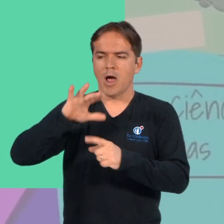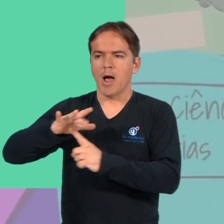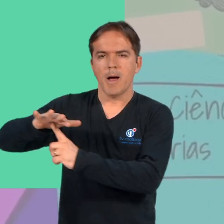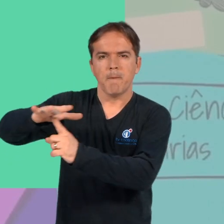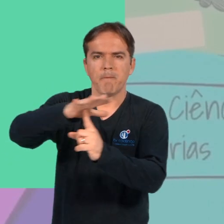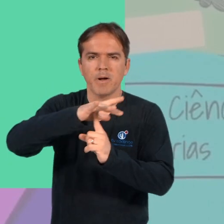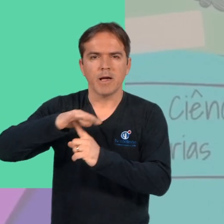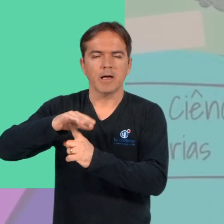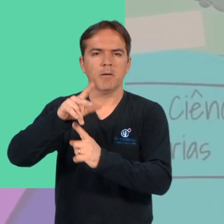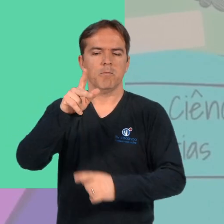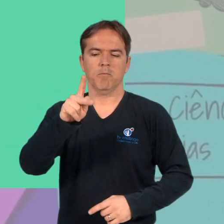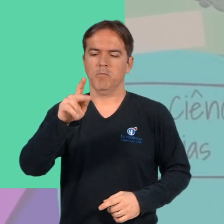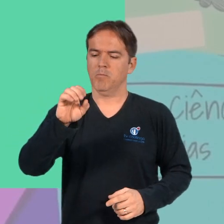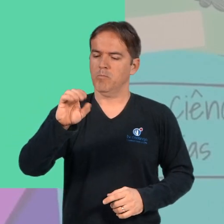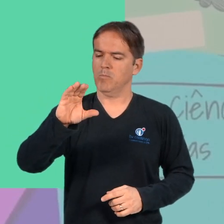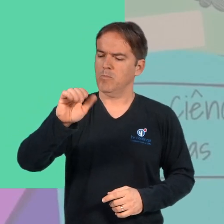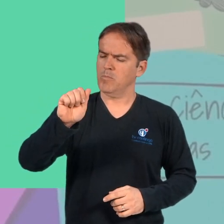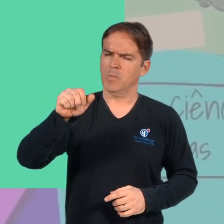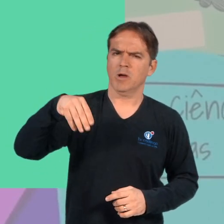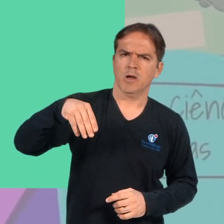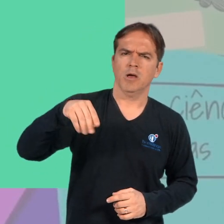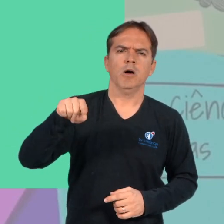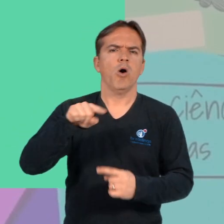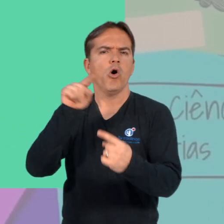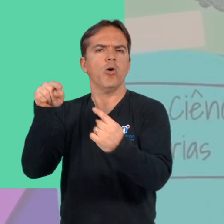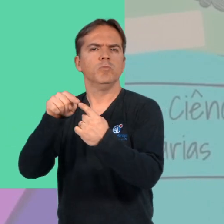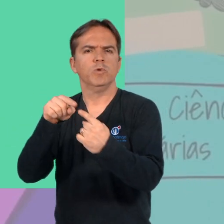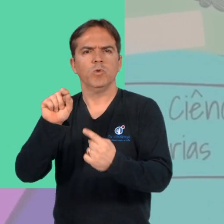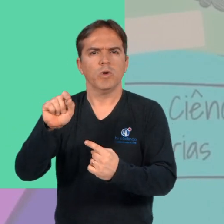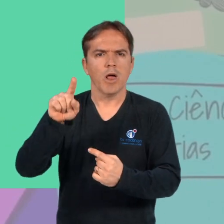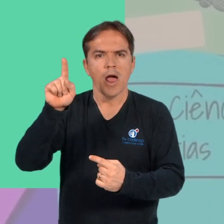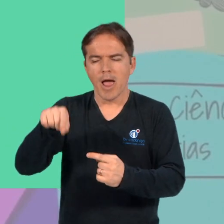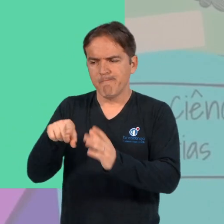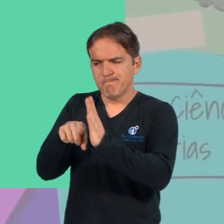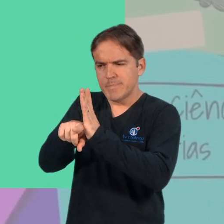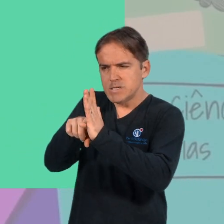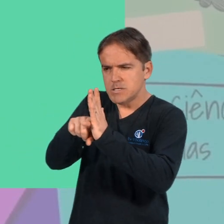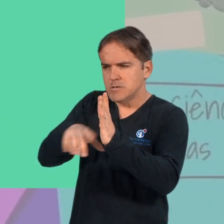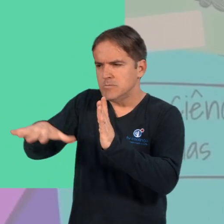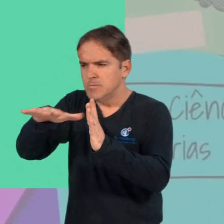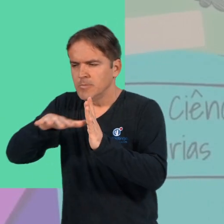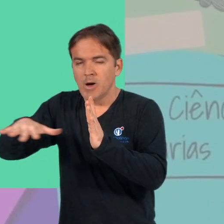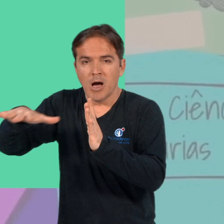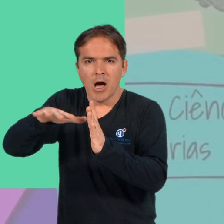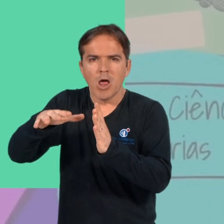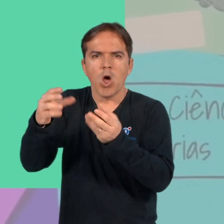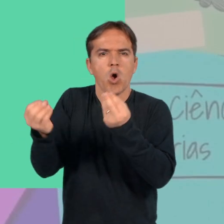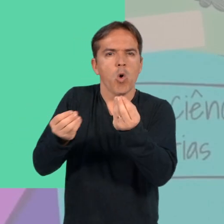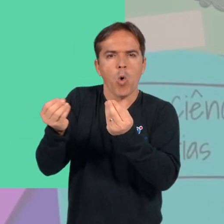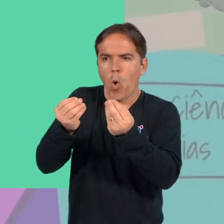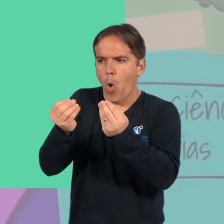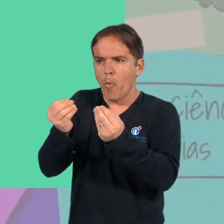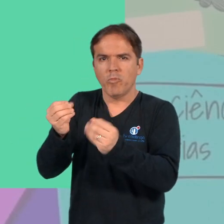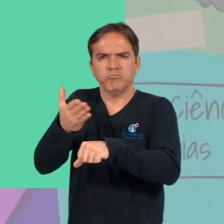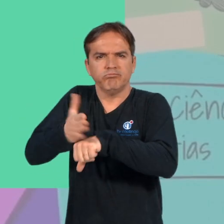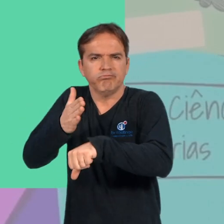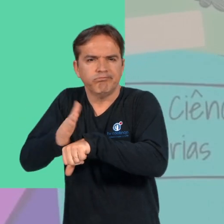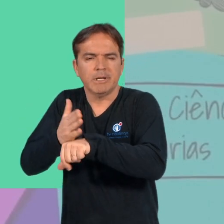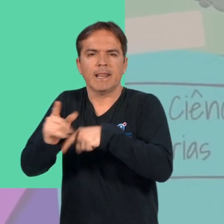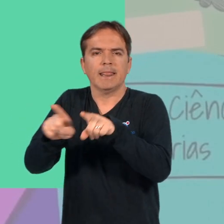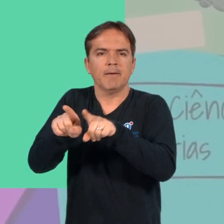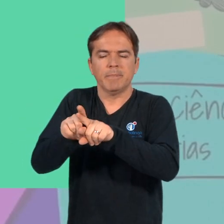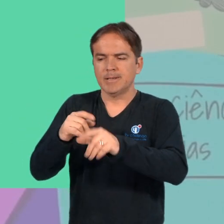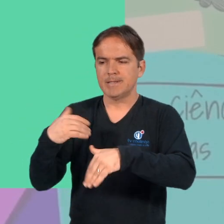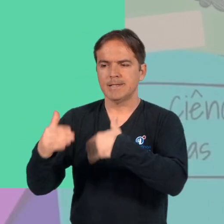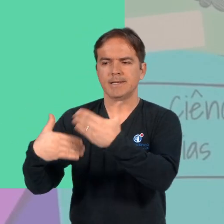O objetivo do evento é refletir sobre as linhas de pesquisa adotadas e como elas estão sendo desenvolvidas após a